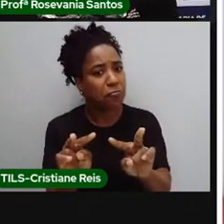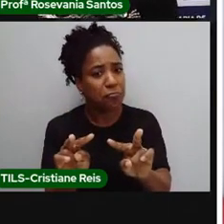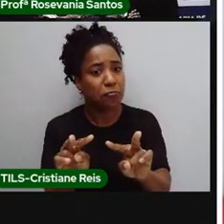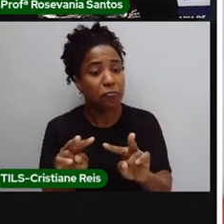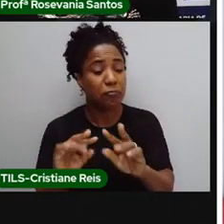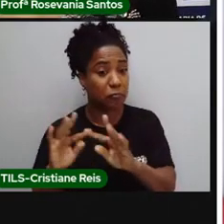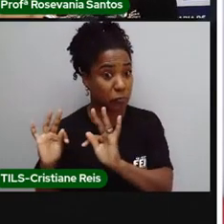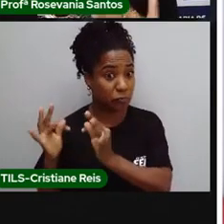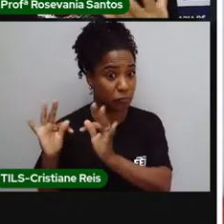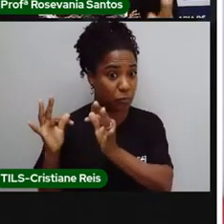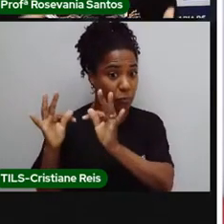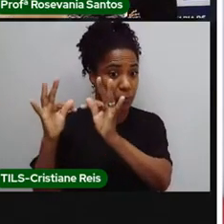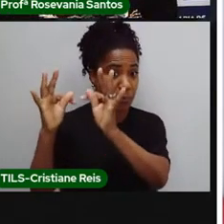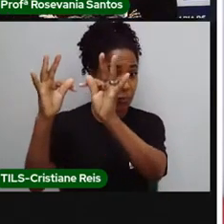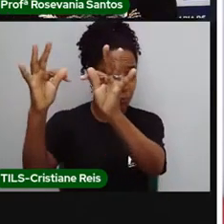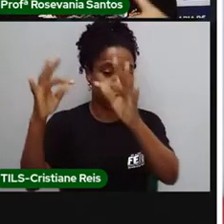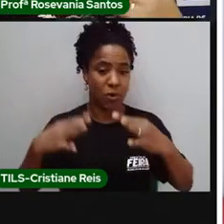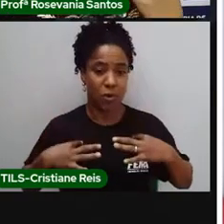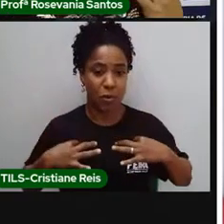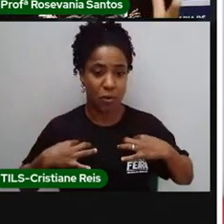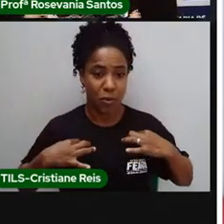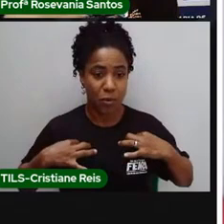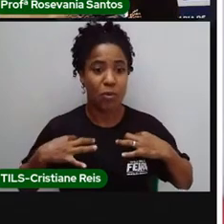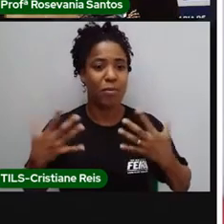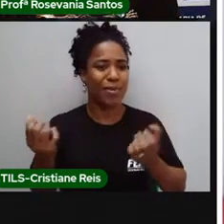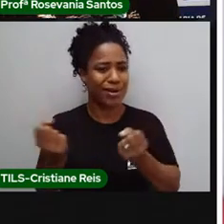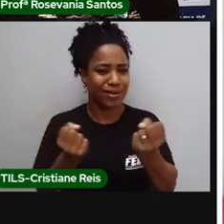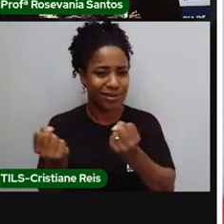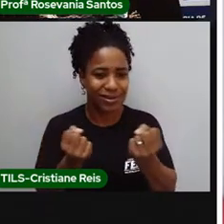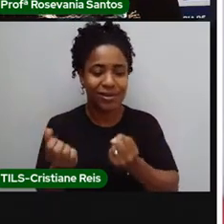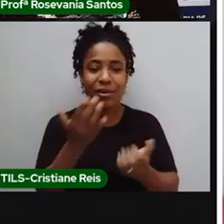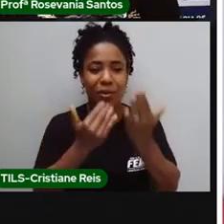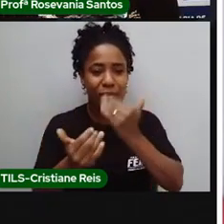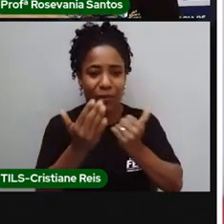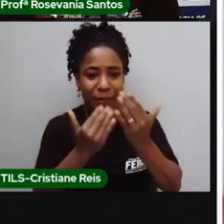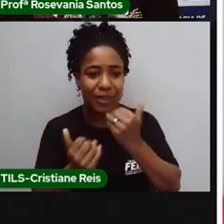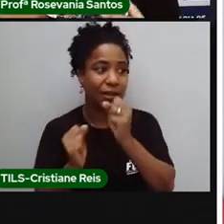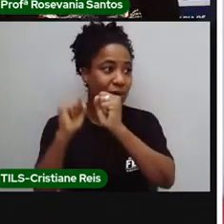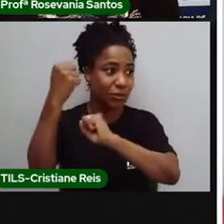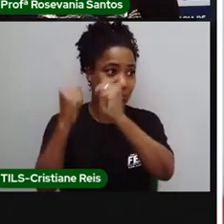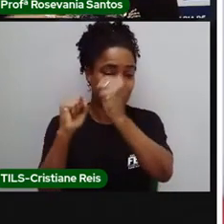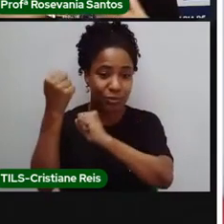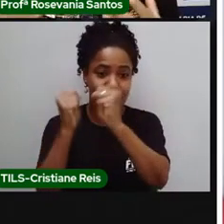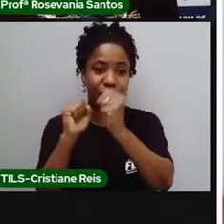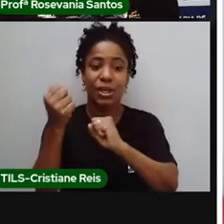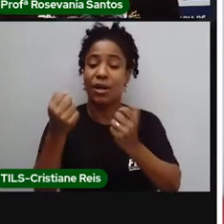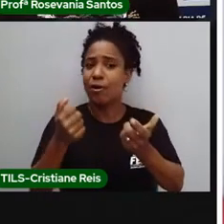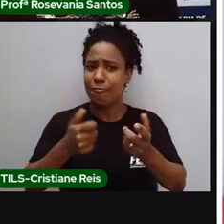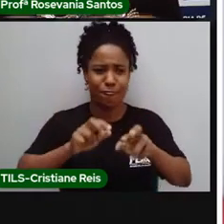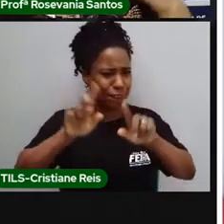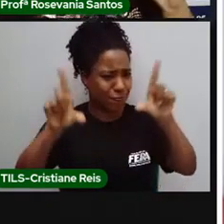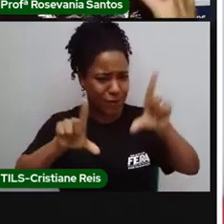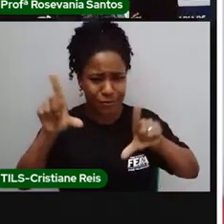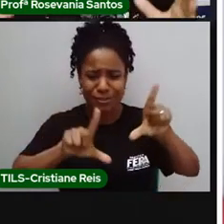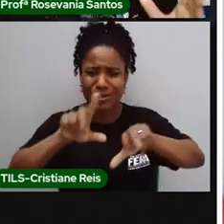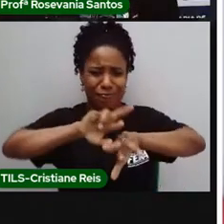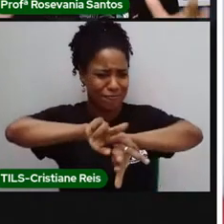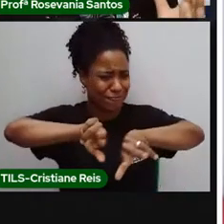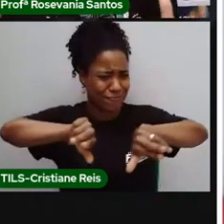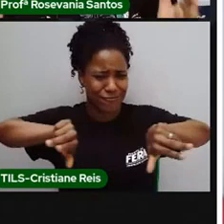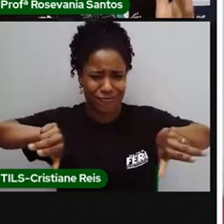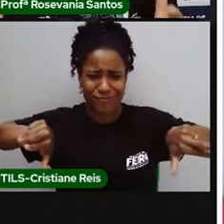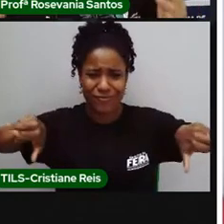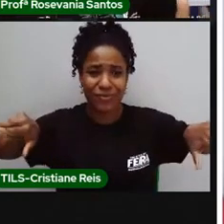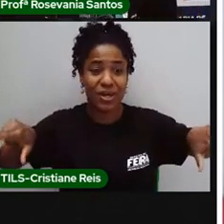produtos, né, essas roupas, as máquinas, os automóveis, os alimentos industrializados, os eletrônicos, as casas, tudo